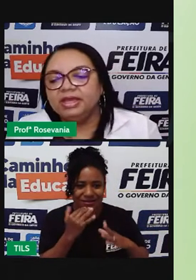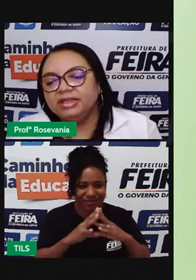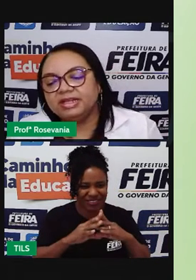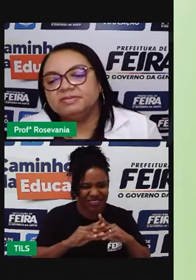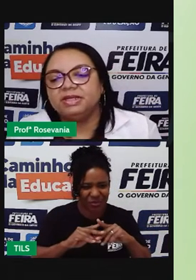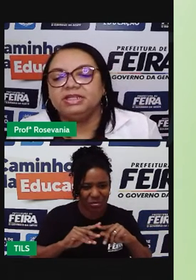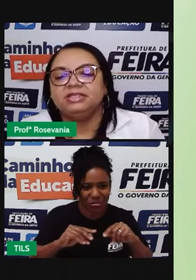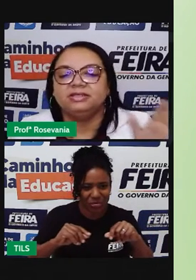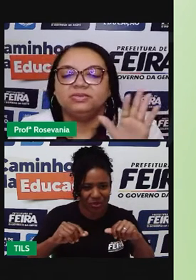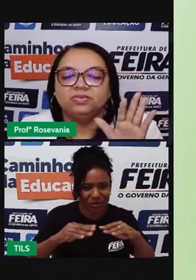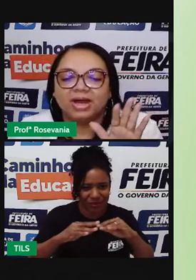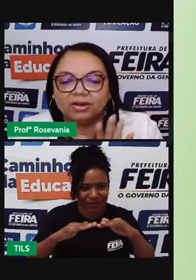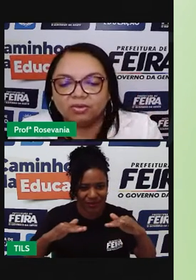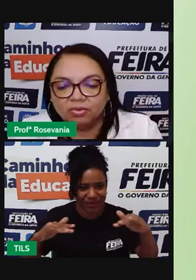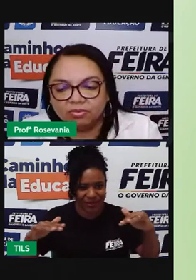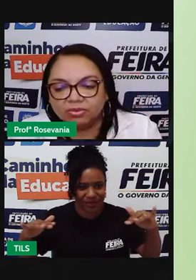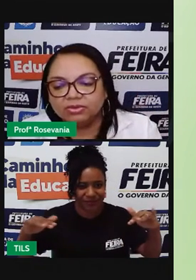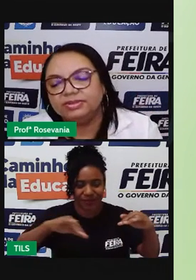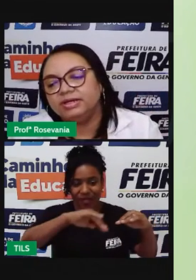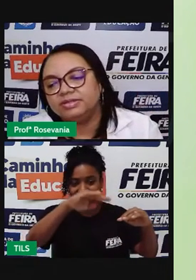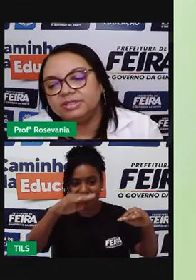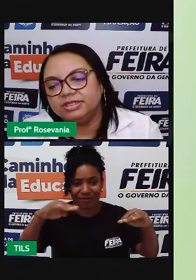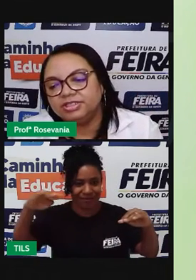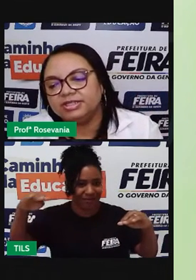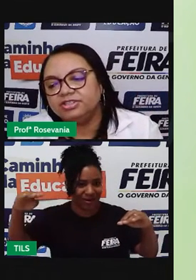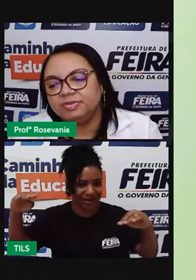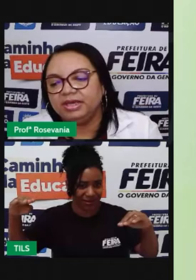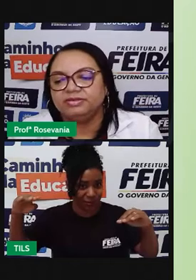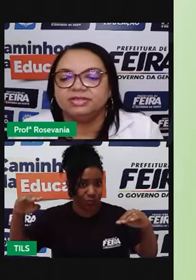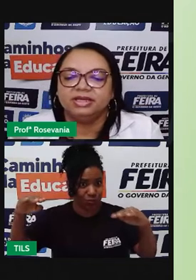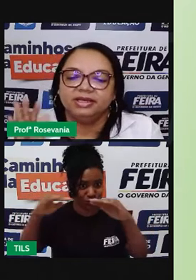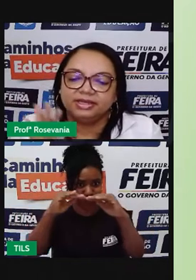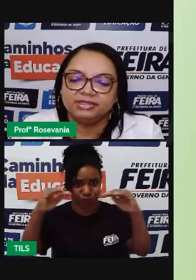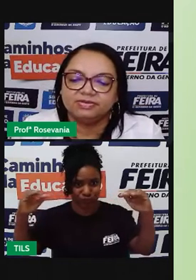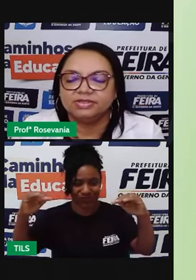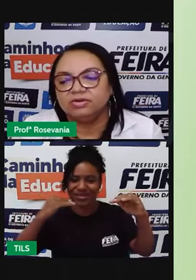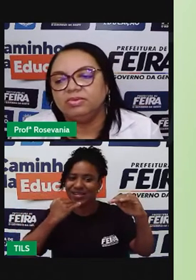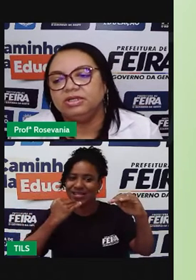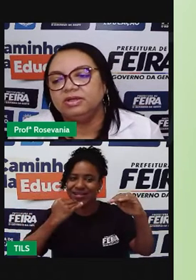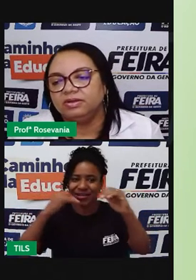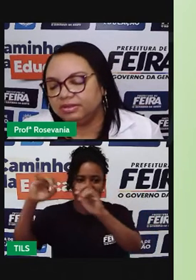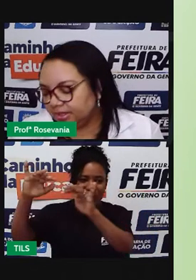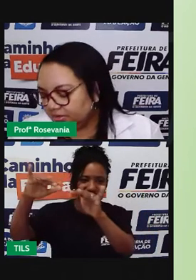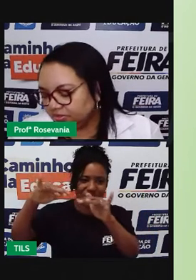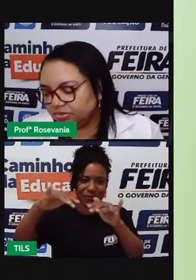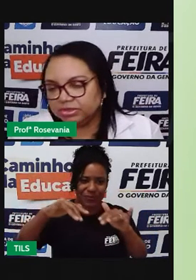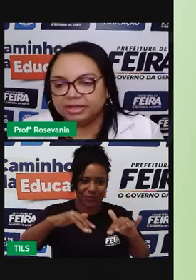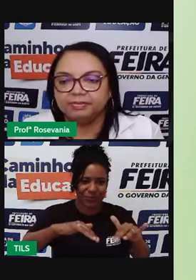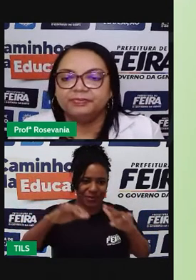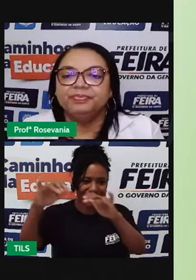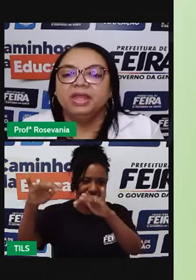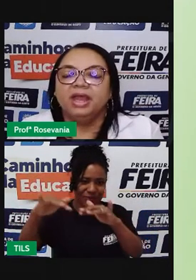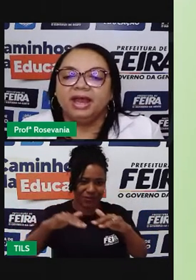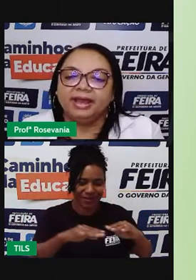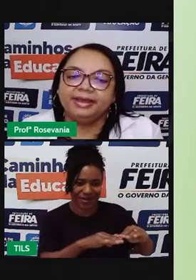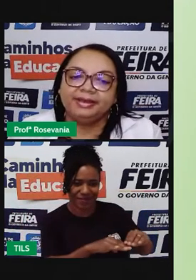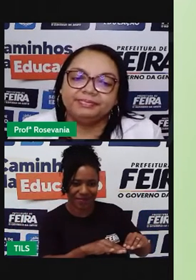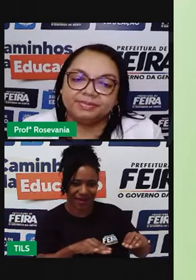e nas Planícies o acúmulo de sedimentos, né. Eles vão se acumulando ao longo do tempo.